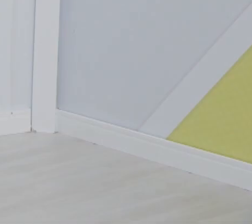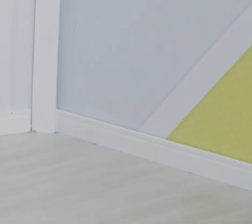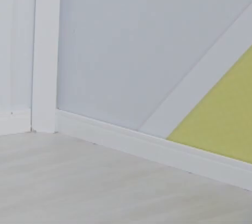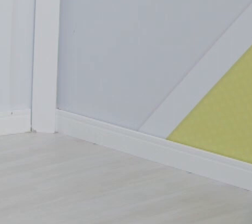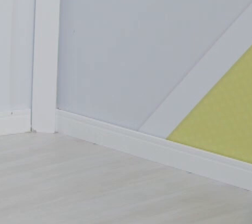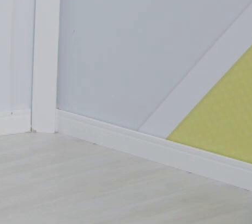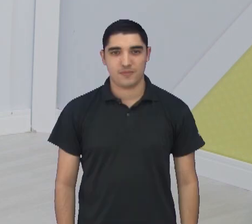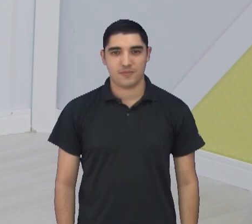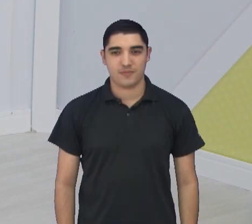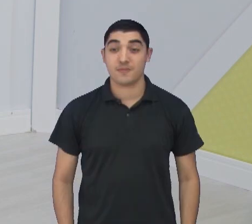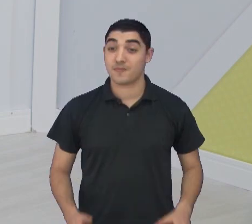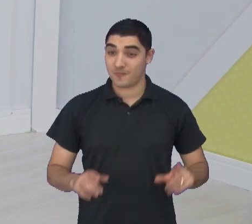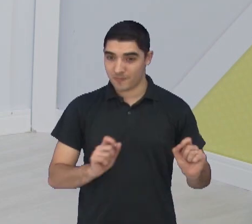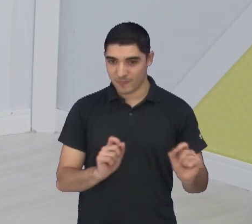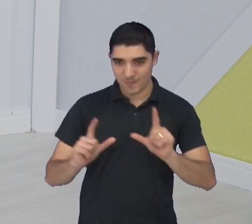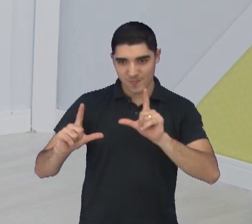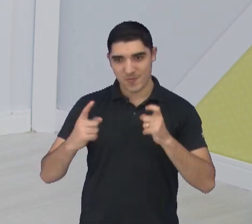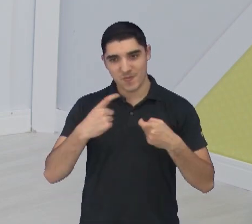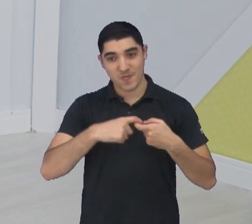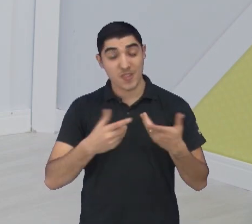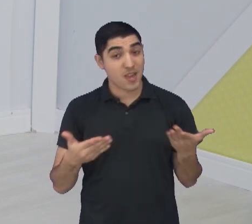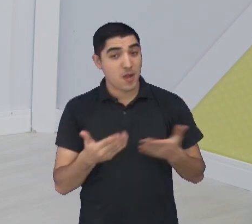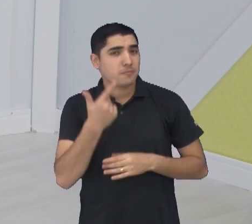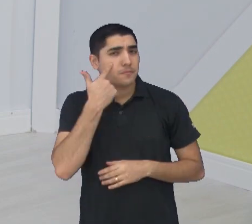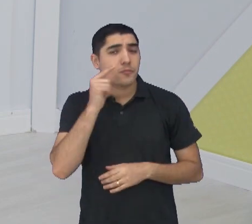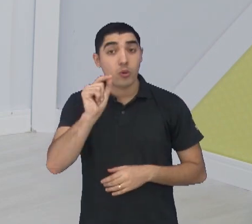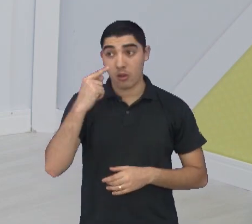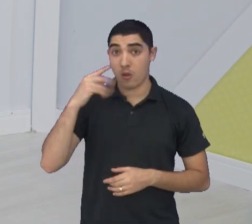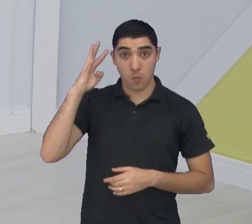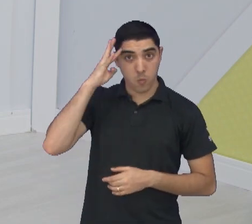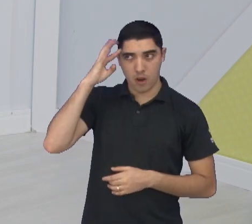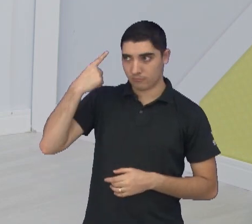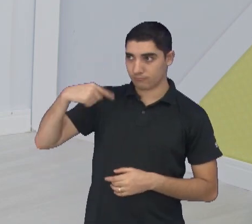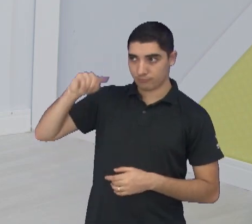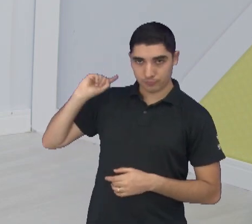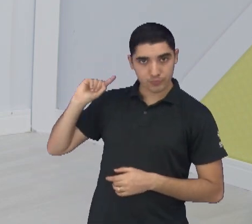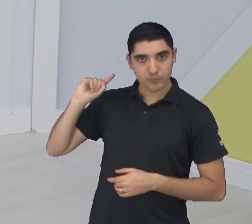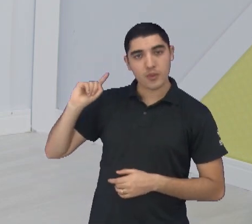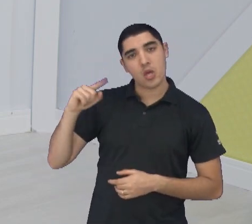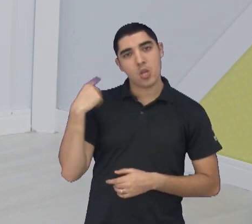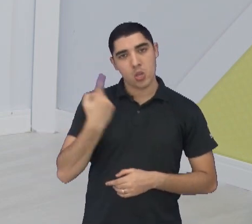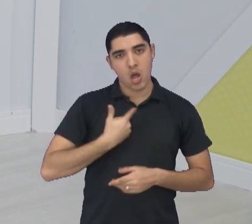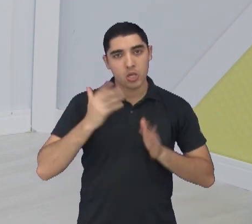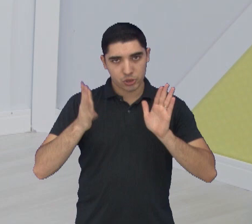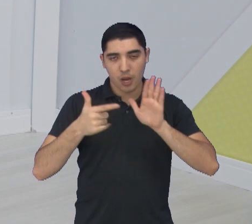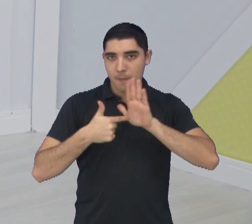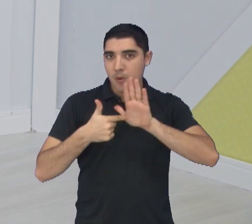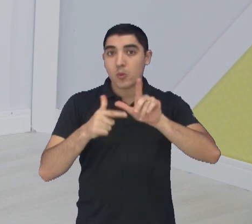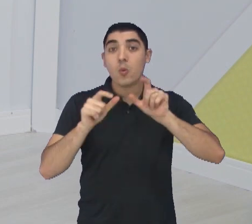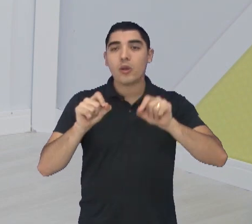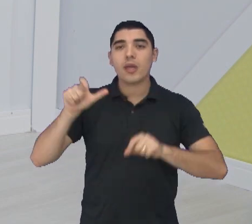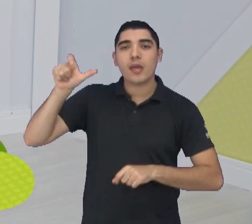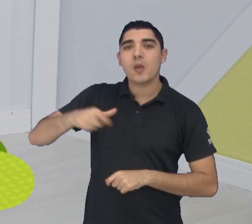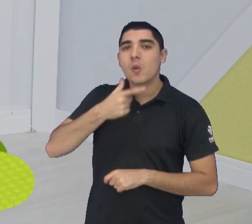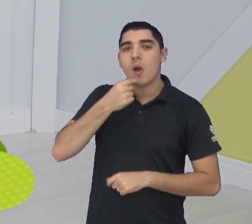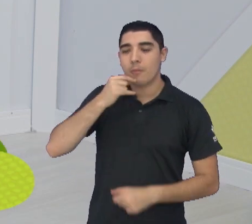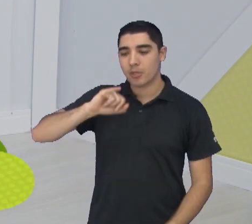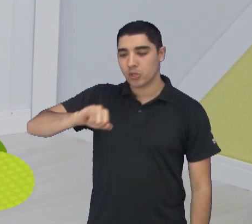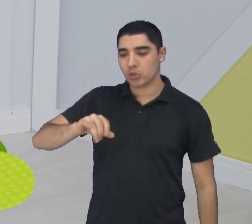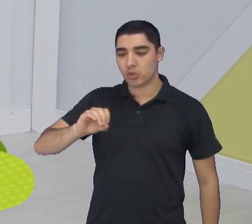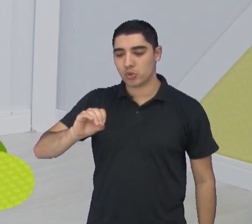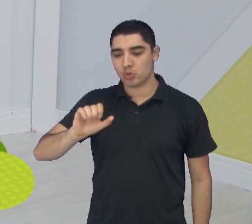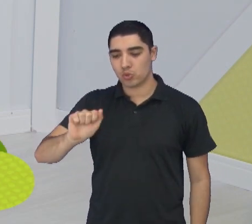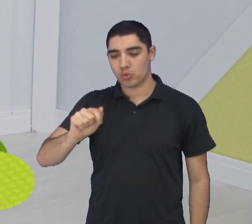Muito bem, de volta com o Hora do Esporte. Olha só, na última quarta-feira, gente falou aqui sobre a convocação do Ala Joãozinho do São José